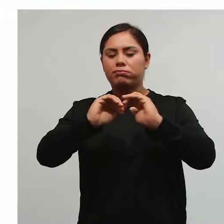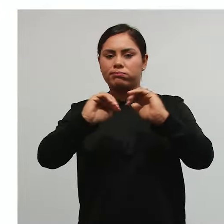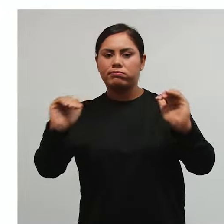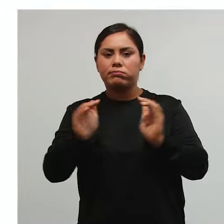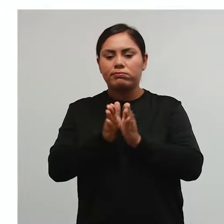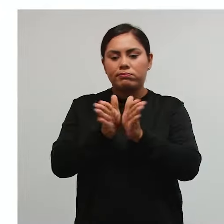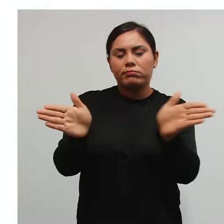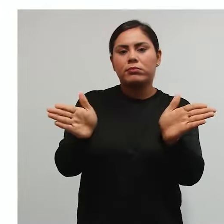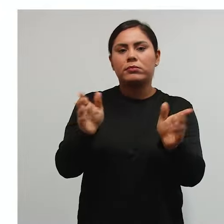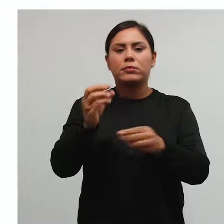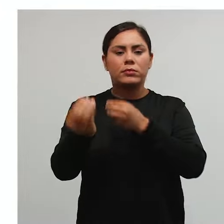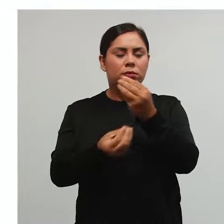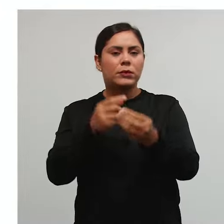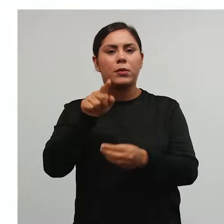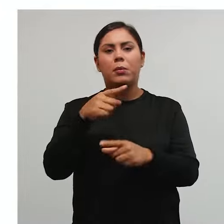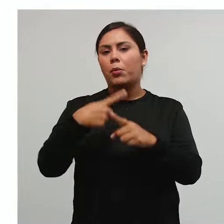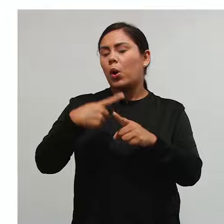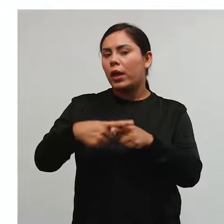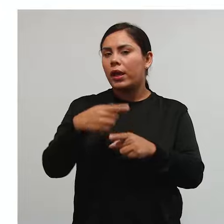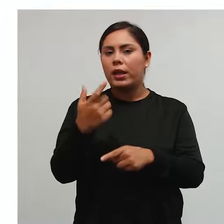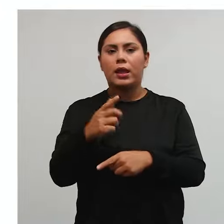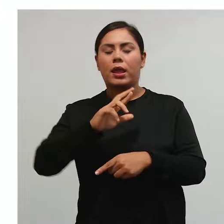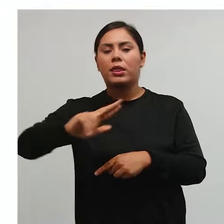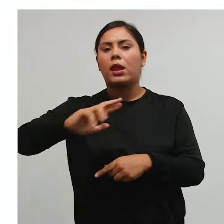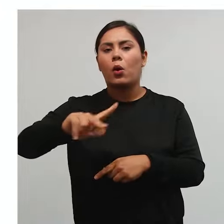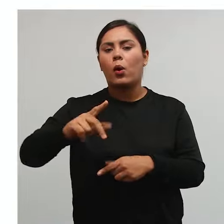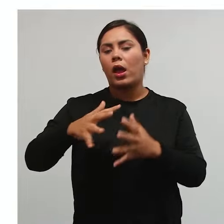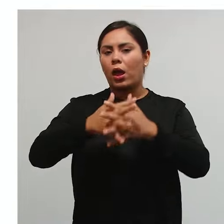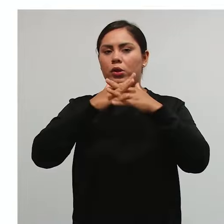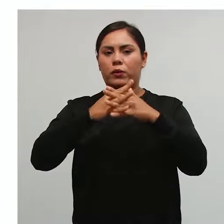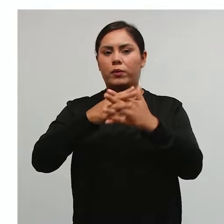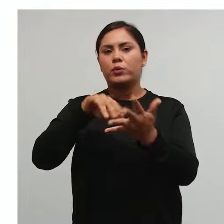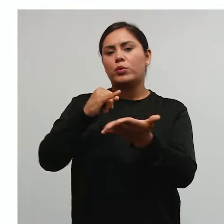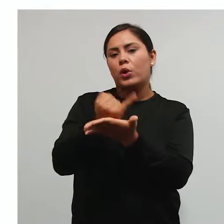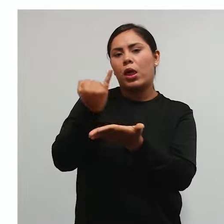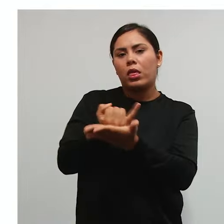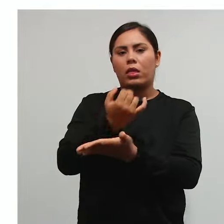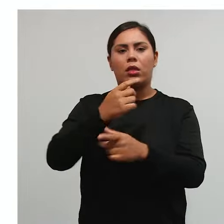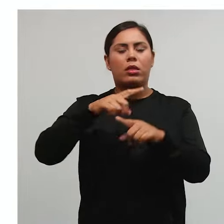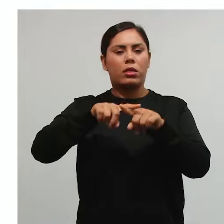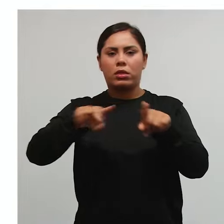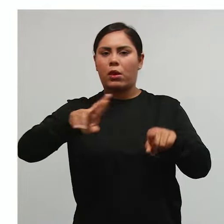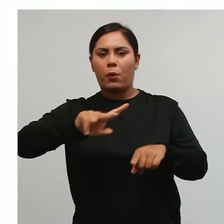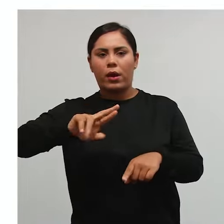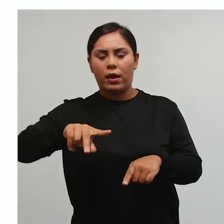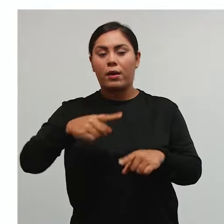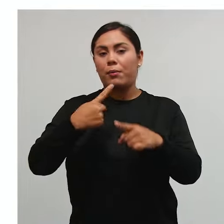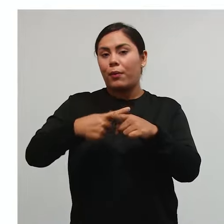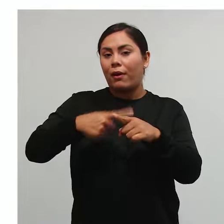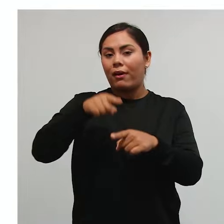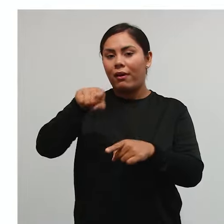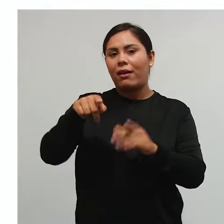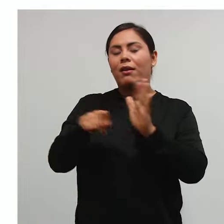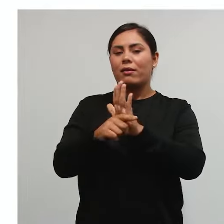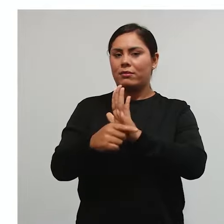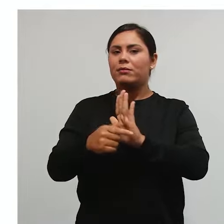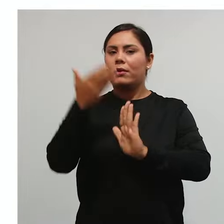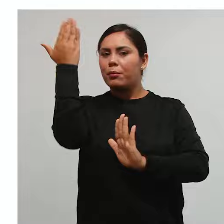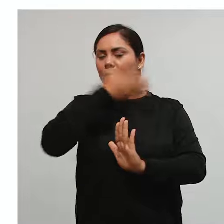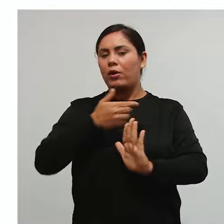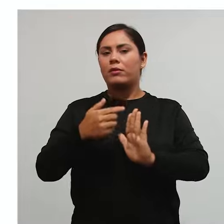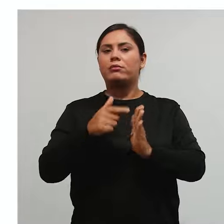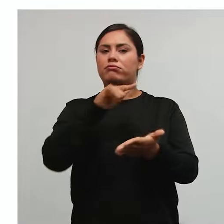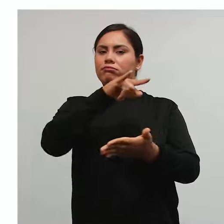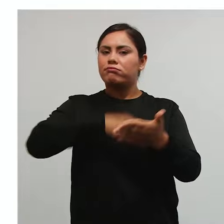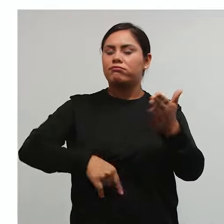Por que ele é sui generis? Porque não se confunde com o imposto, porque a sua receita tem uma finalidade